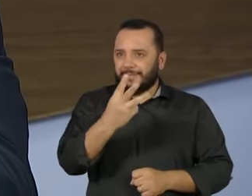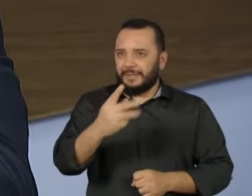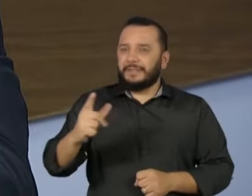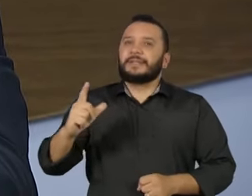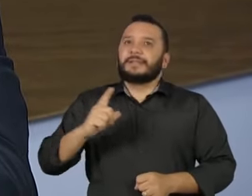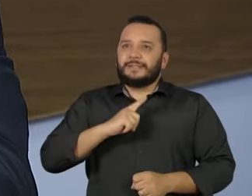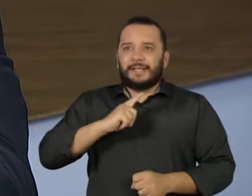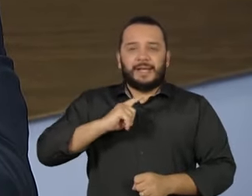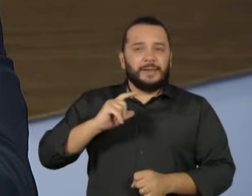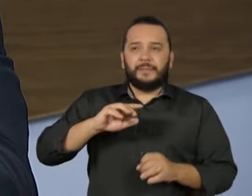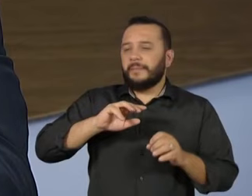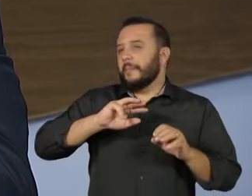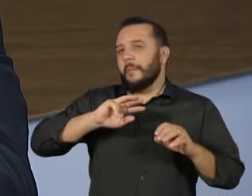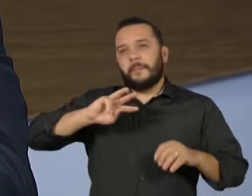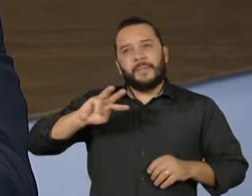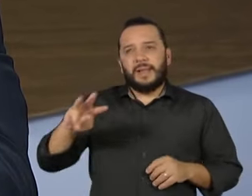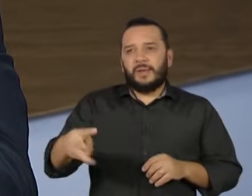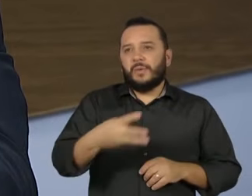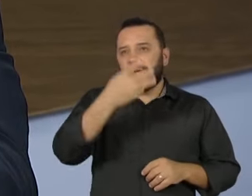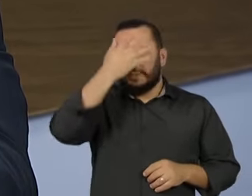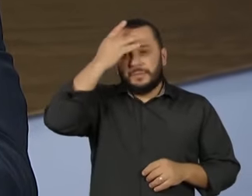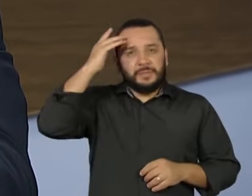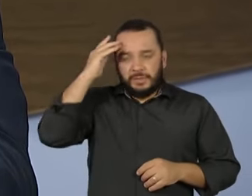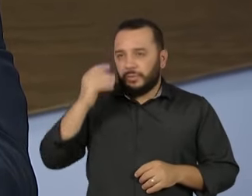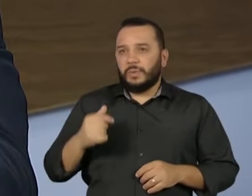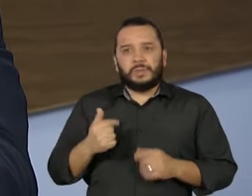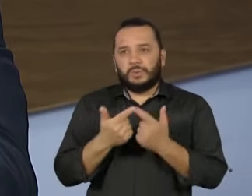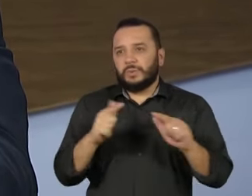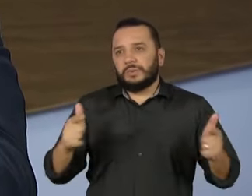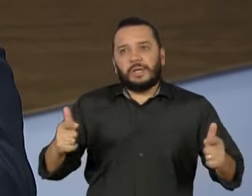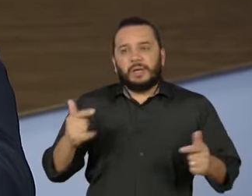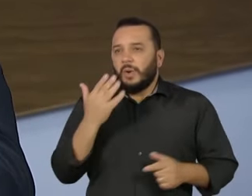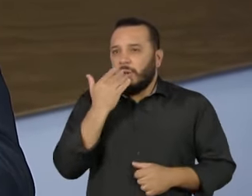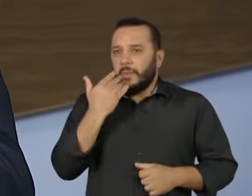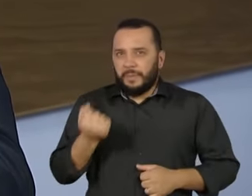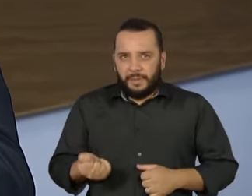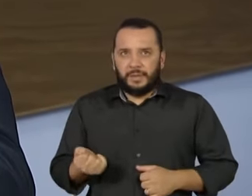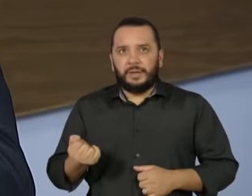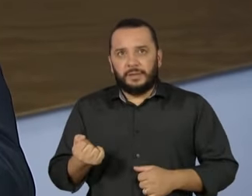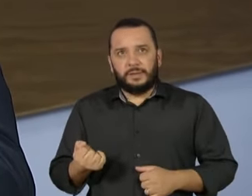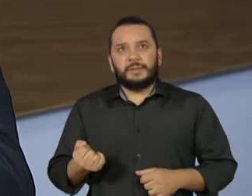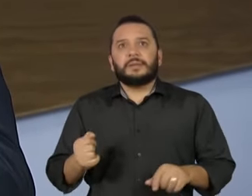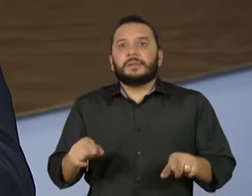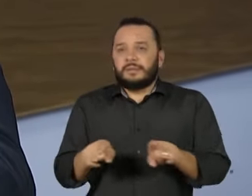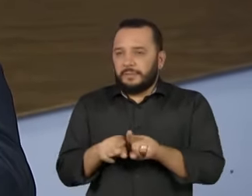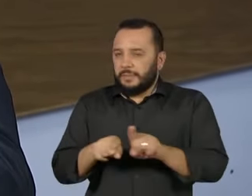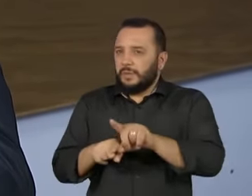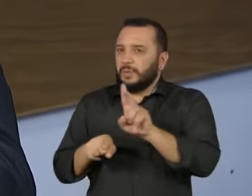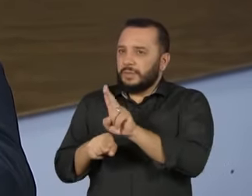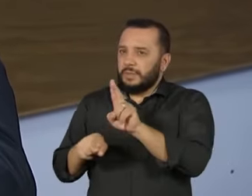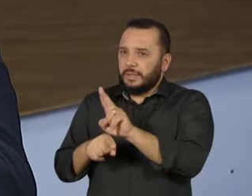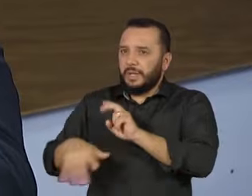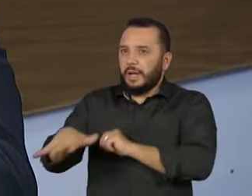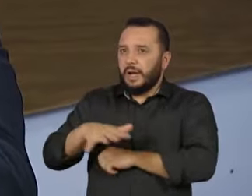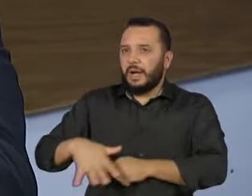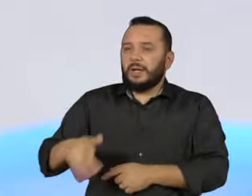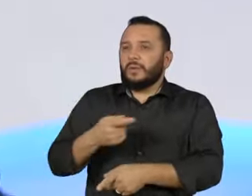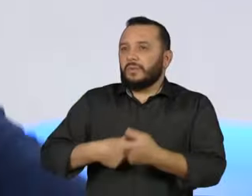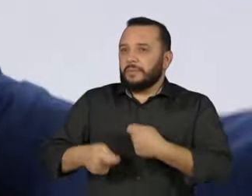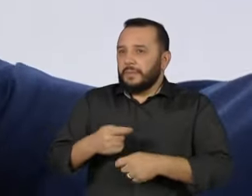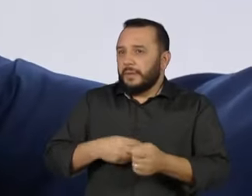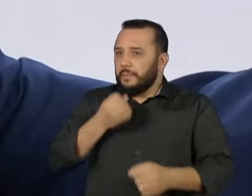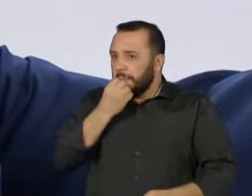pessoas, milhões e milhões de brasileiros que não têm o que comer, garantindo a saúde da economia, garantindo o fiscal, o que o senhor propõe?